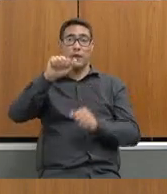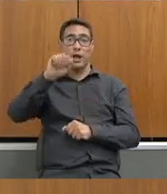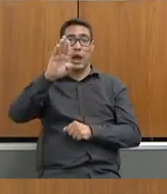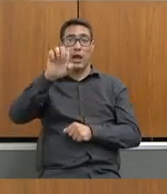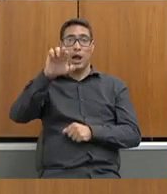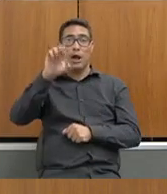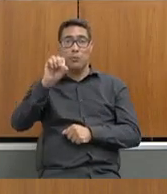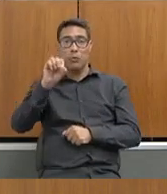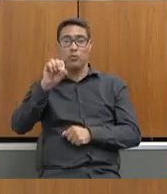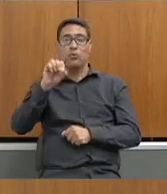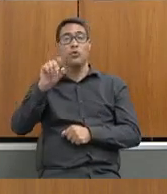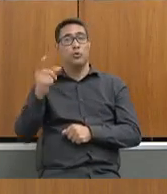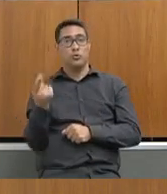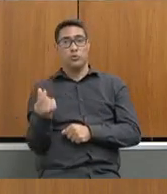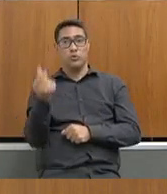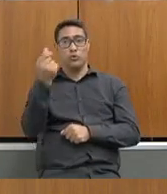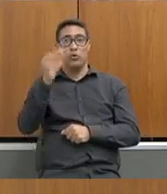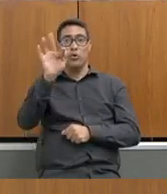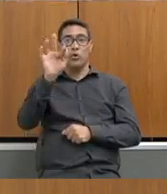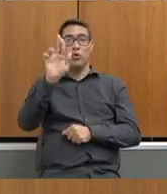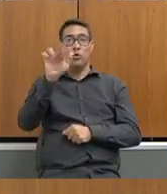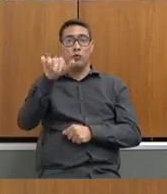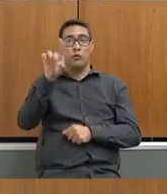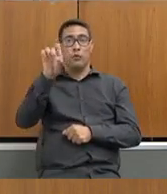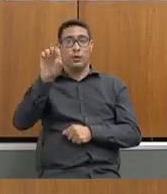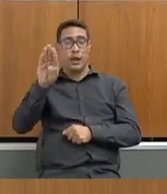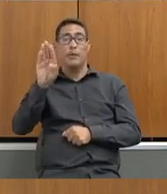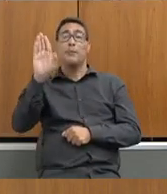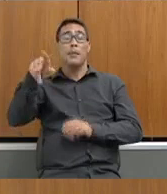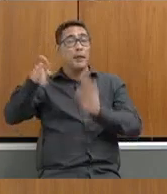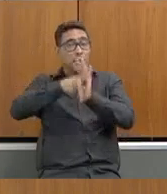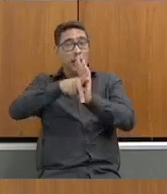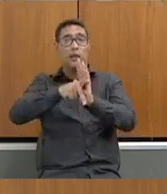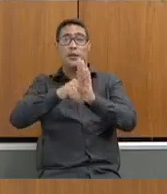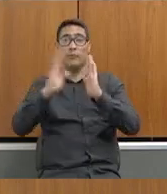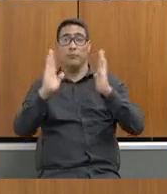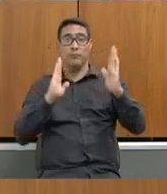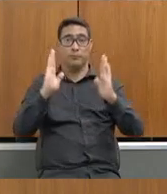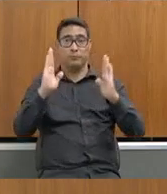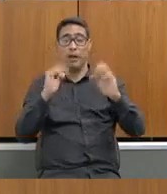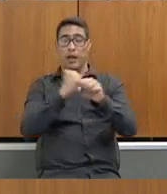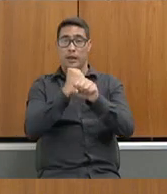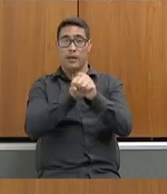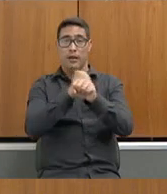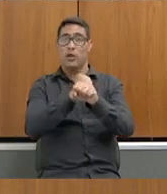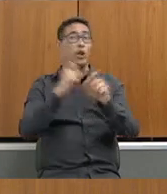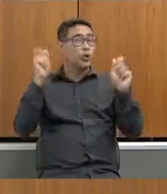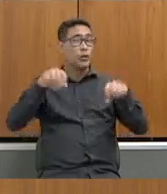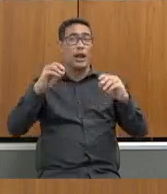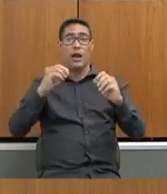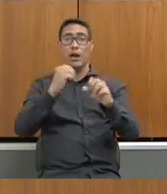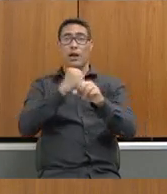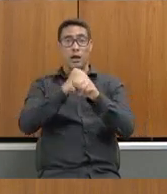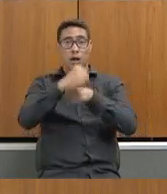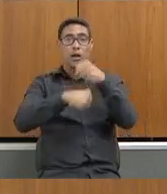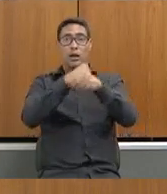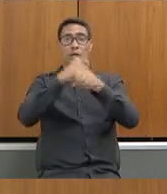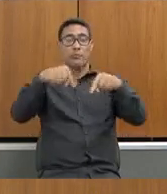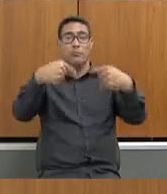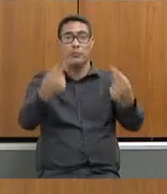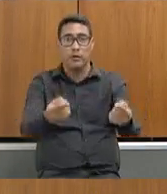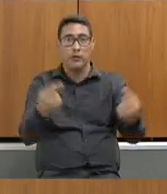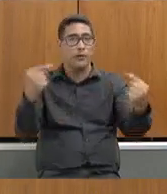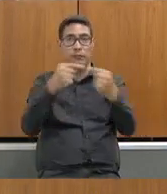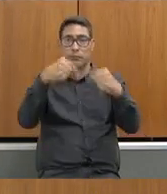recurso. O Fundeb é daquele ano. A gente não pode fazer caixa, não pode deixar para o ano que vem. É por isso a nossa cobrança já foi aprovada, posicionamento da